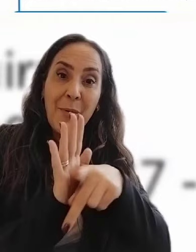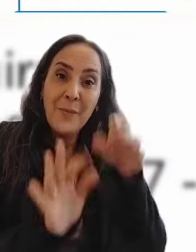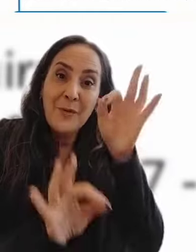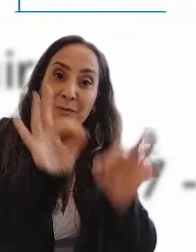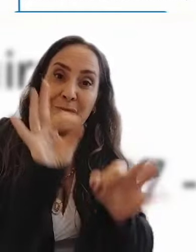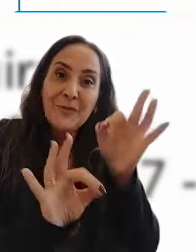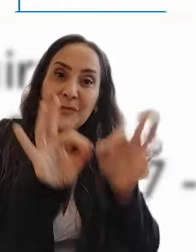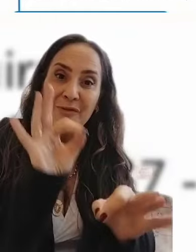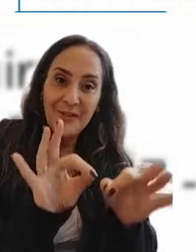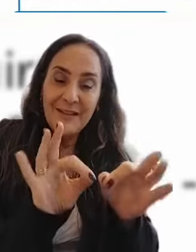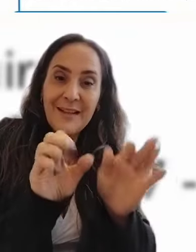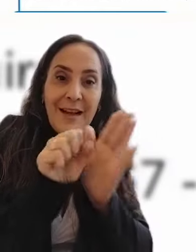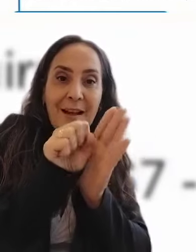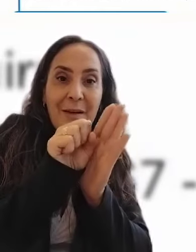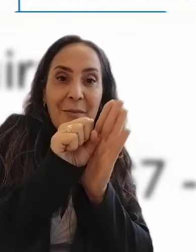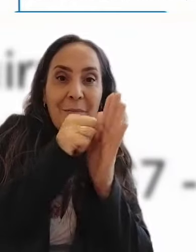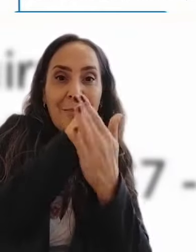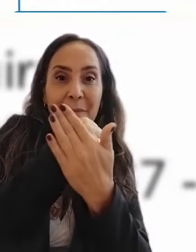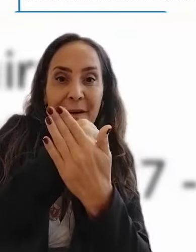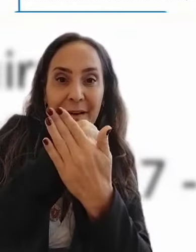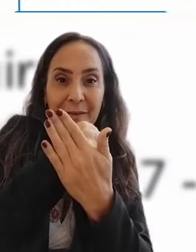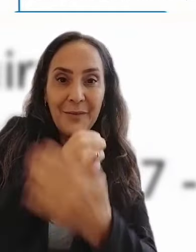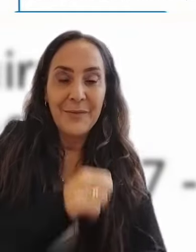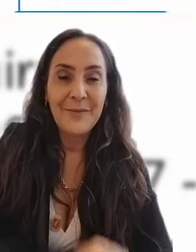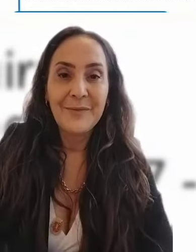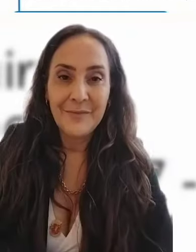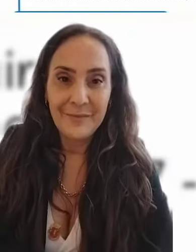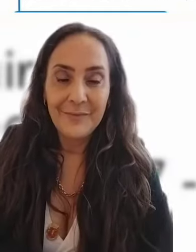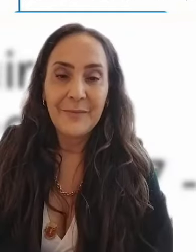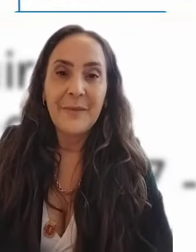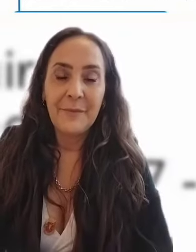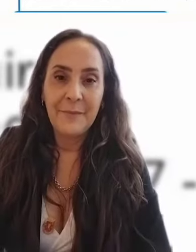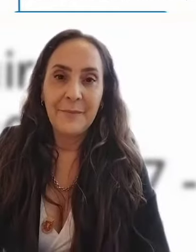Programa Justiça nos Bairros